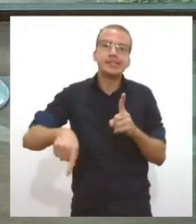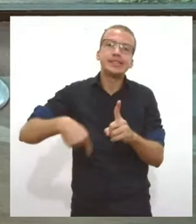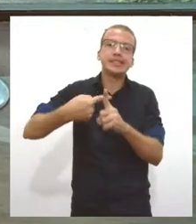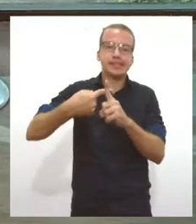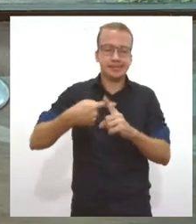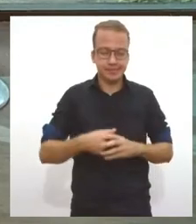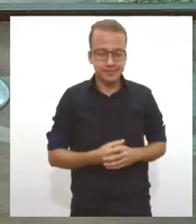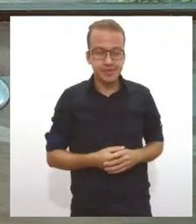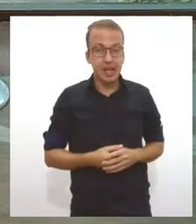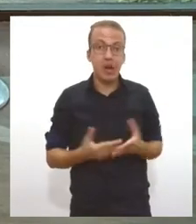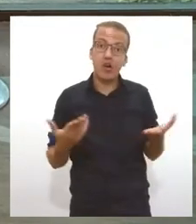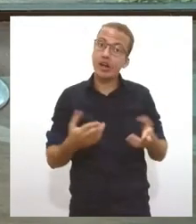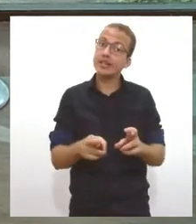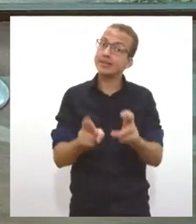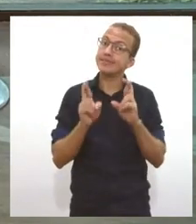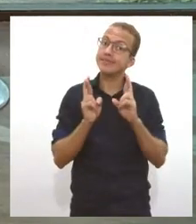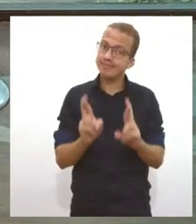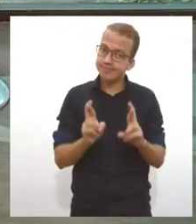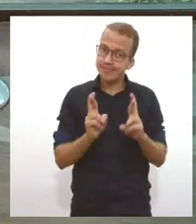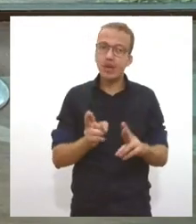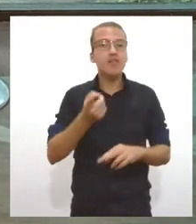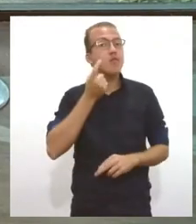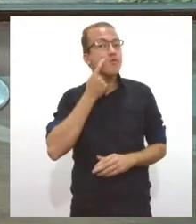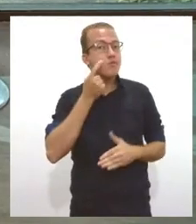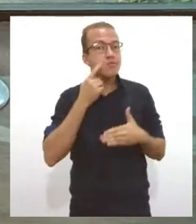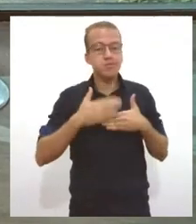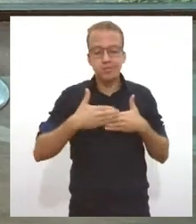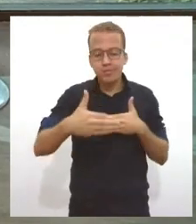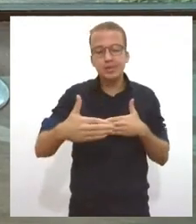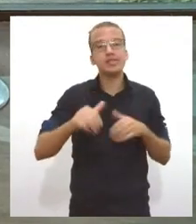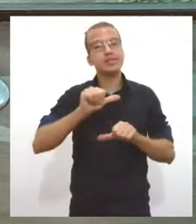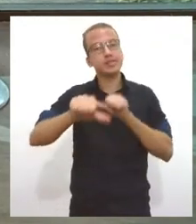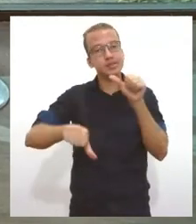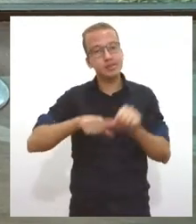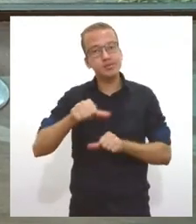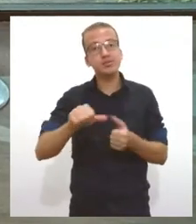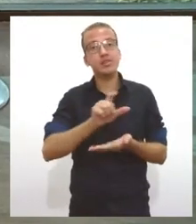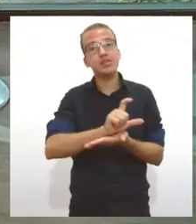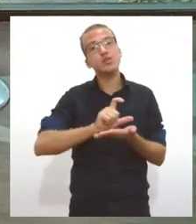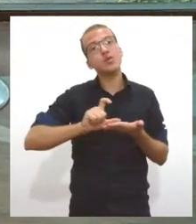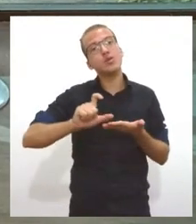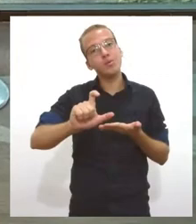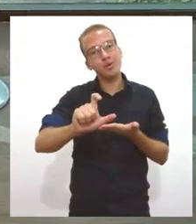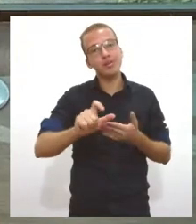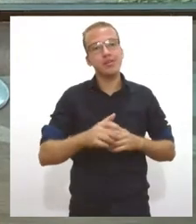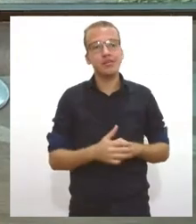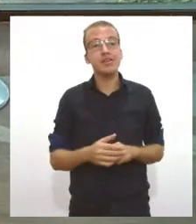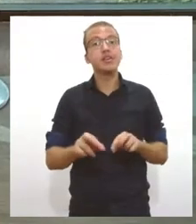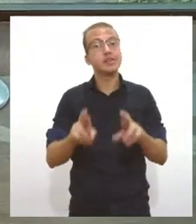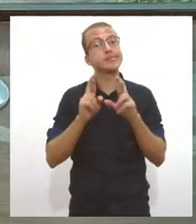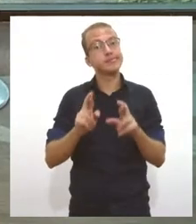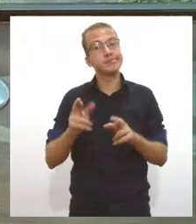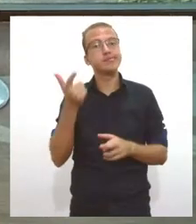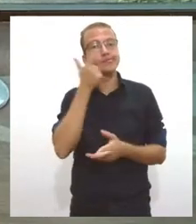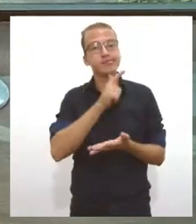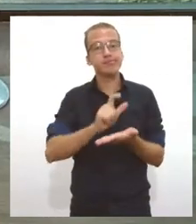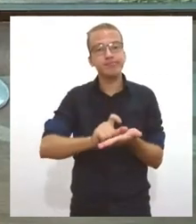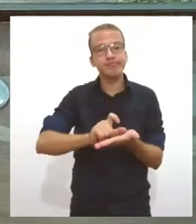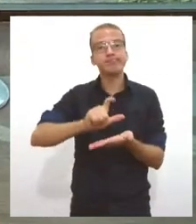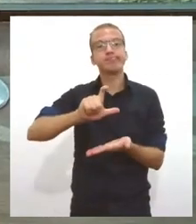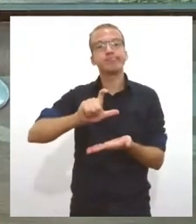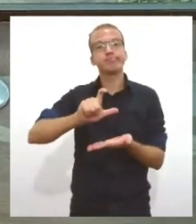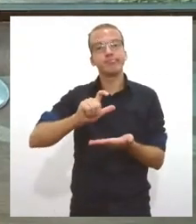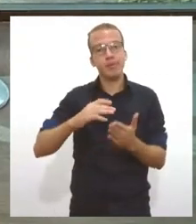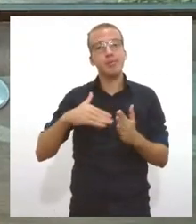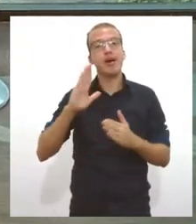que vai vir aí dessas mudanças do novo Bolsa Família. Espero que aumento de valor, né, Katia? Aumento de valor, verdade. Vamos chamar a Vala